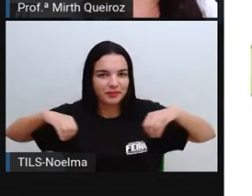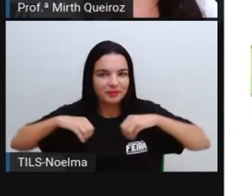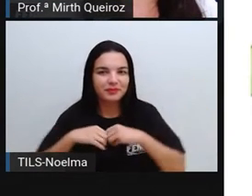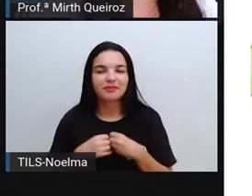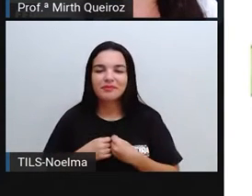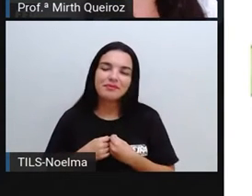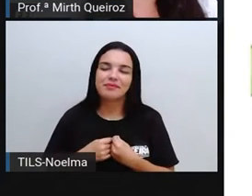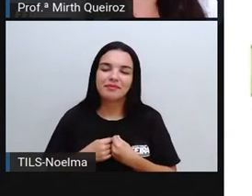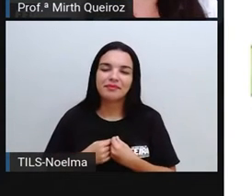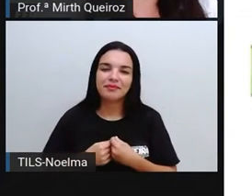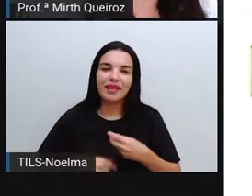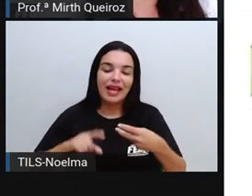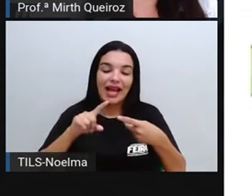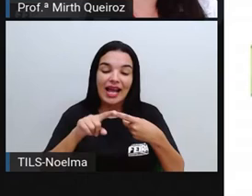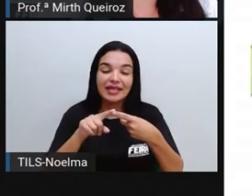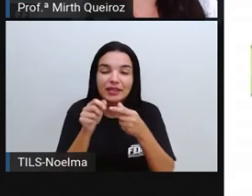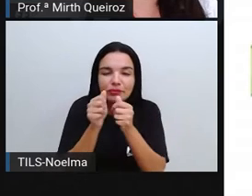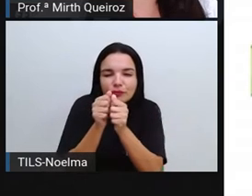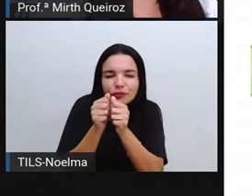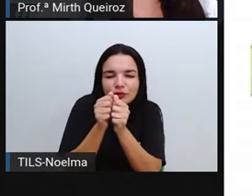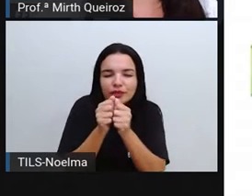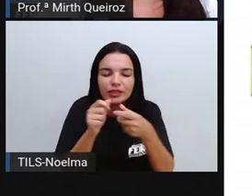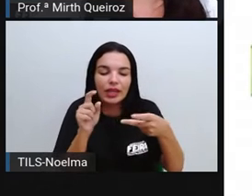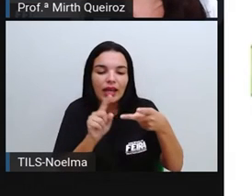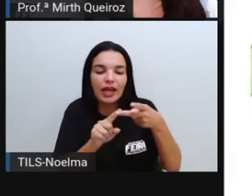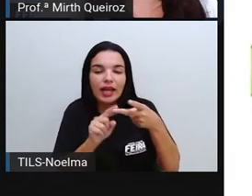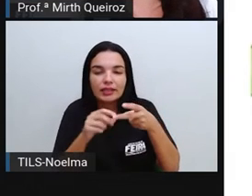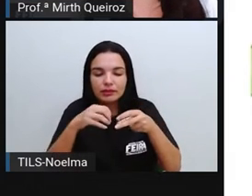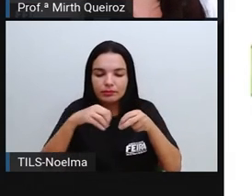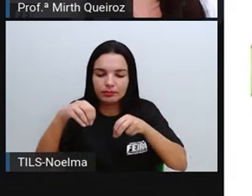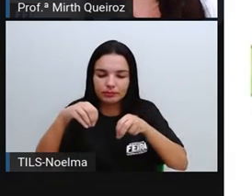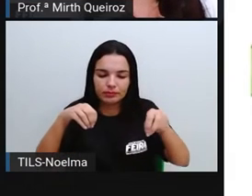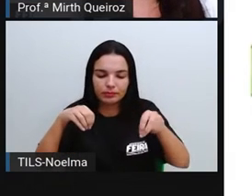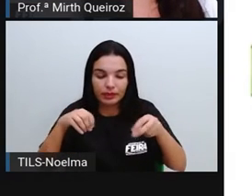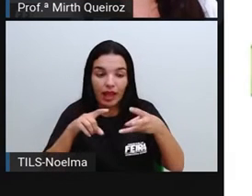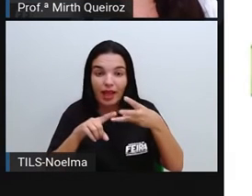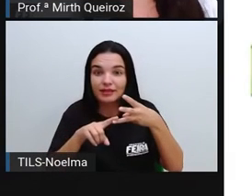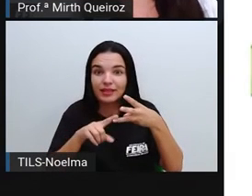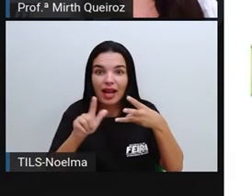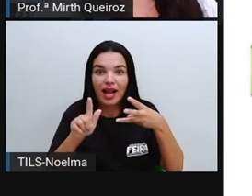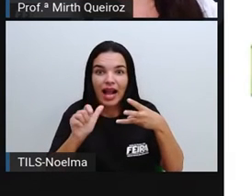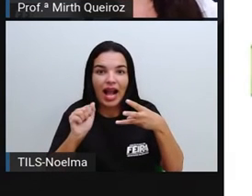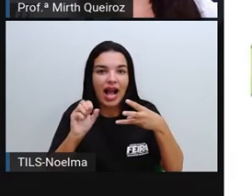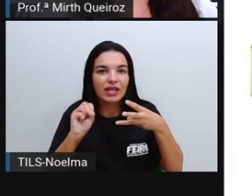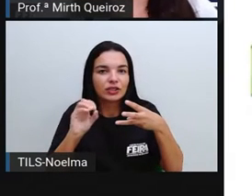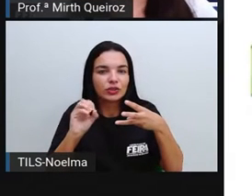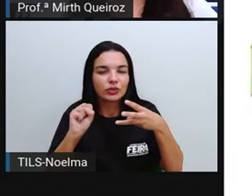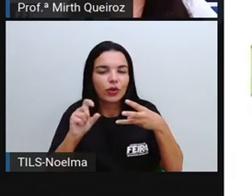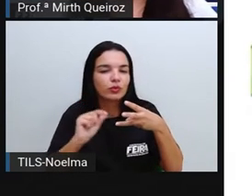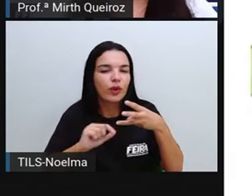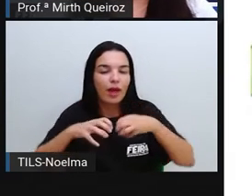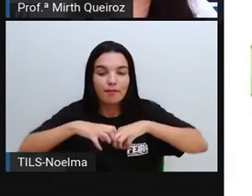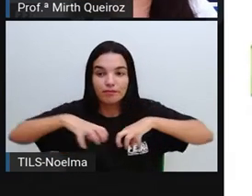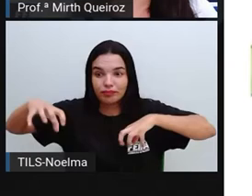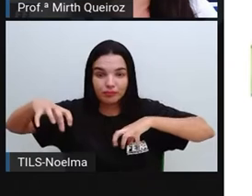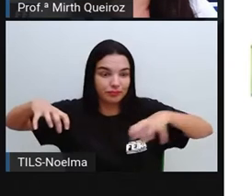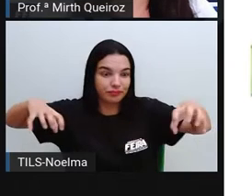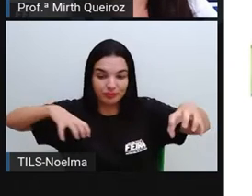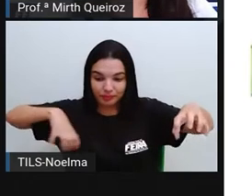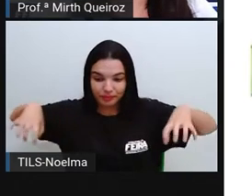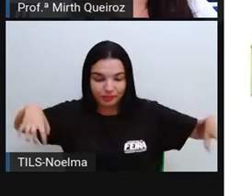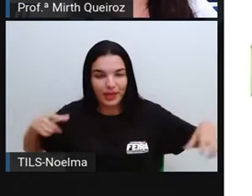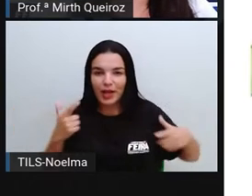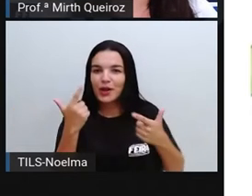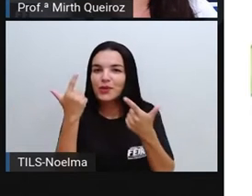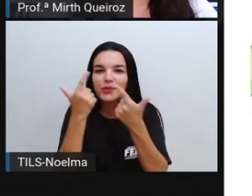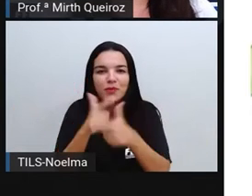afastadas, né? Mais afastadas um pouco e o gasoso bastante afastadas. De tal forma que a gente